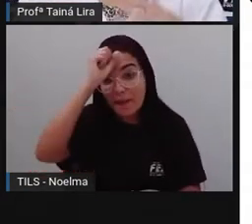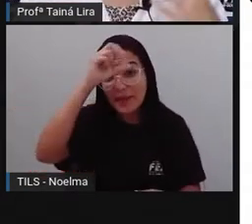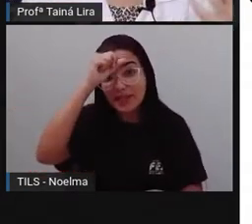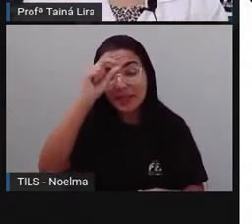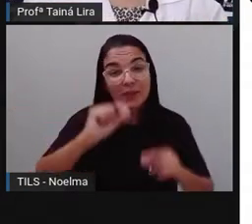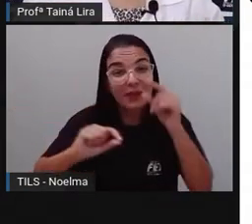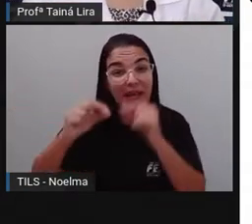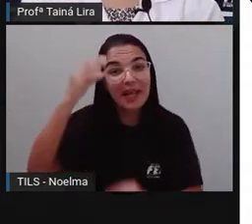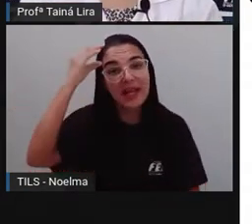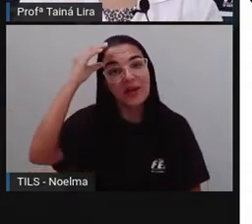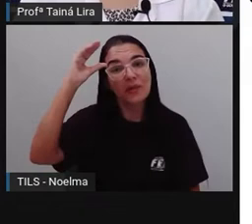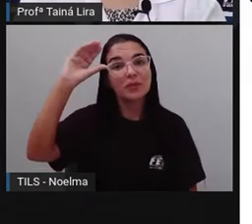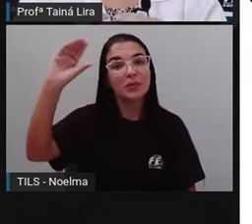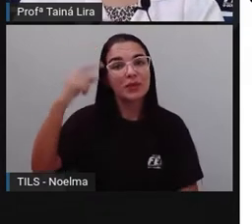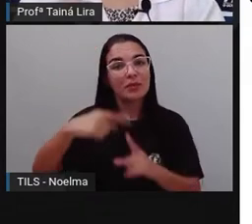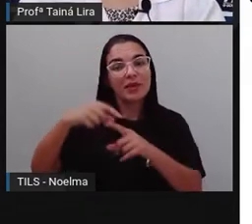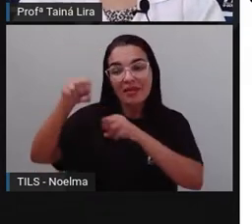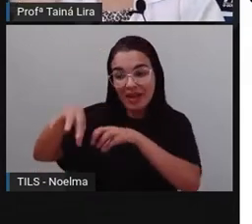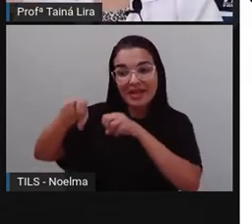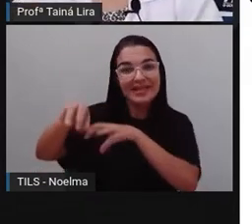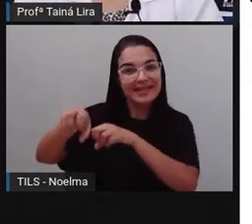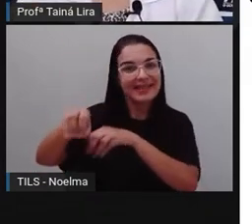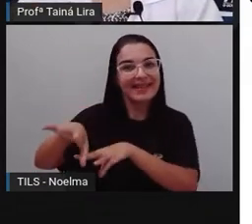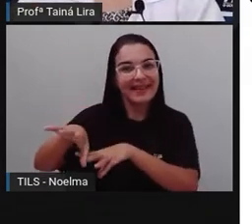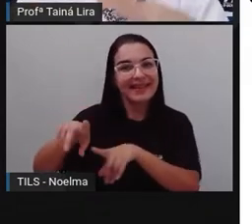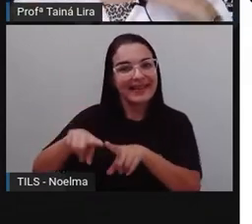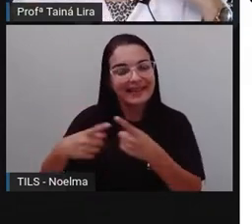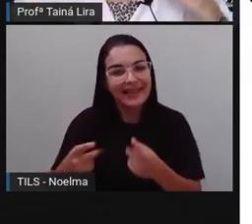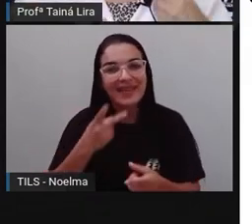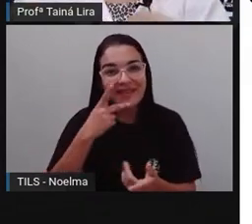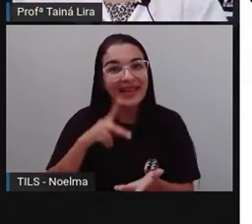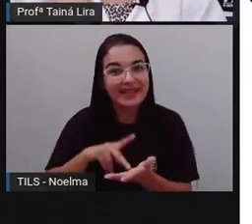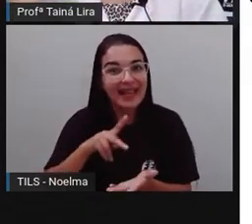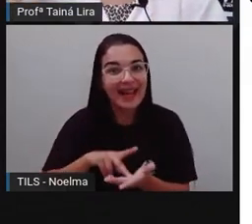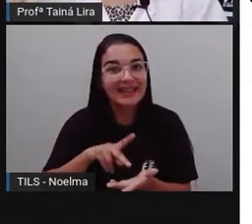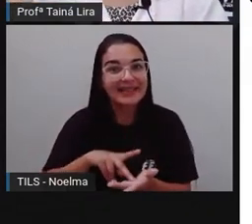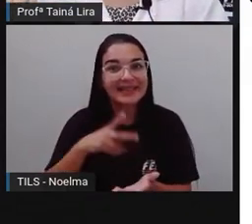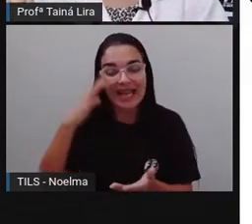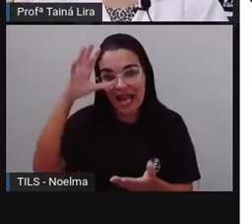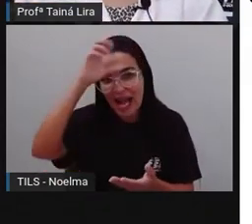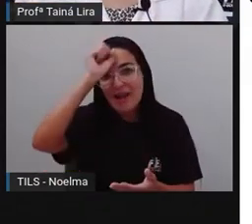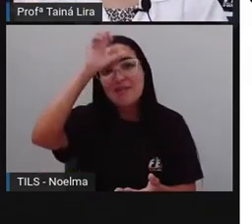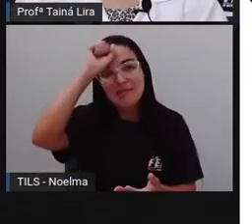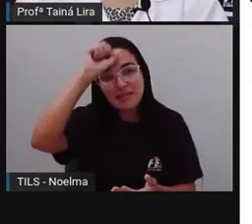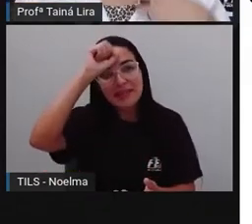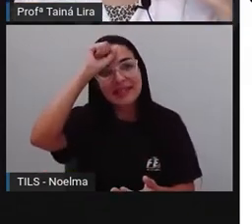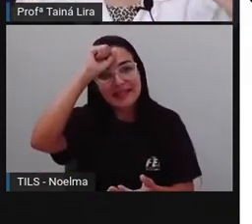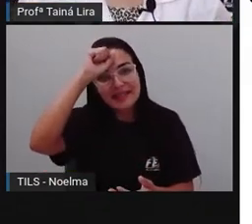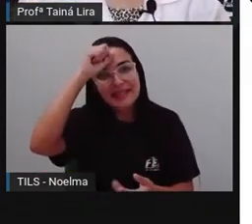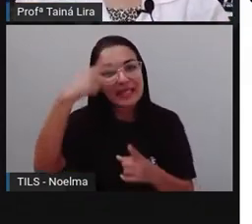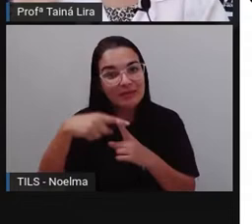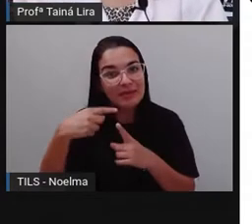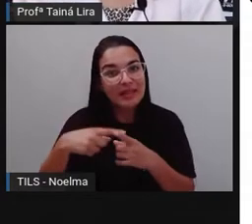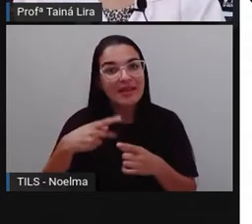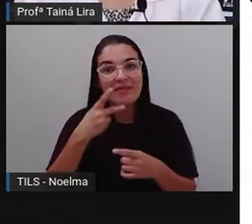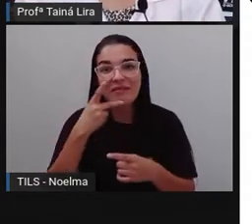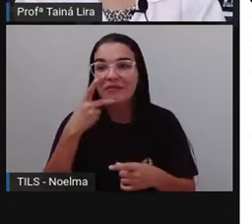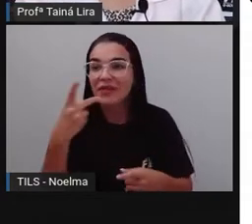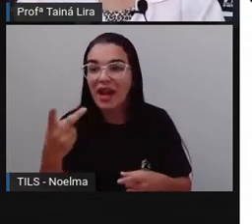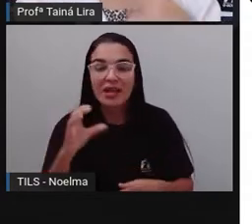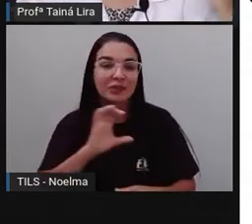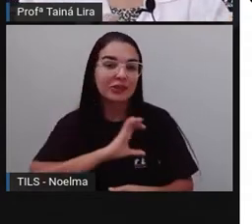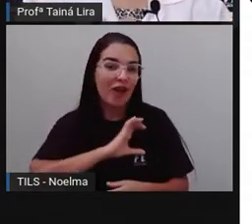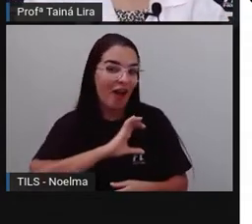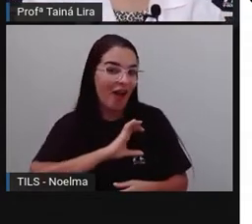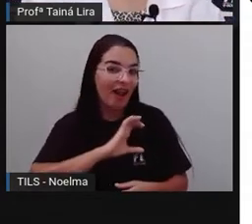velhas que vão ensinando, e as crianças realmente aprendem, né, elas falam para os coleguinhas que não são